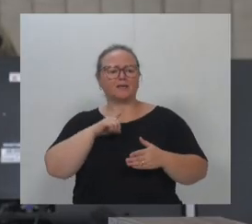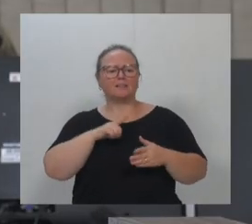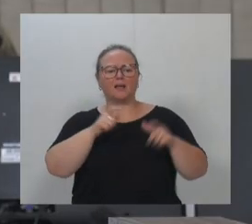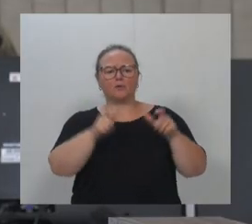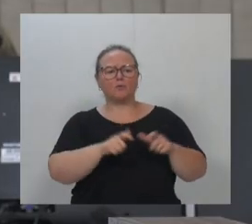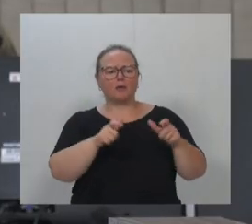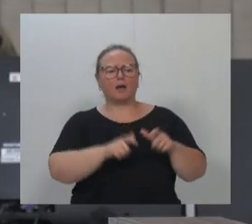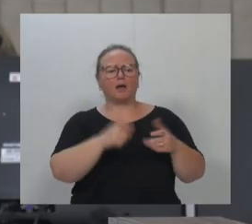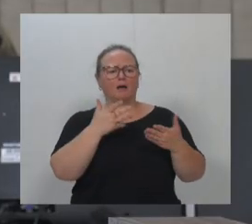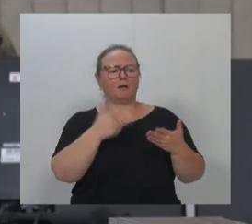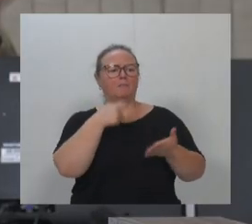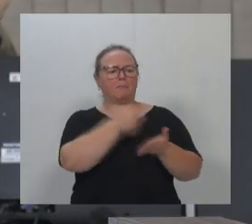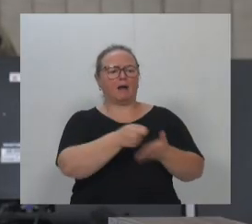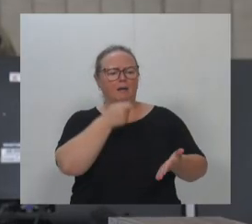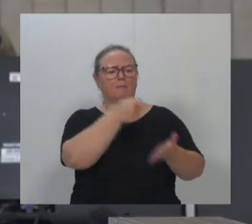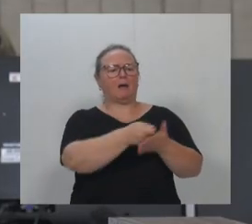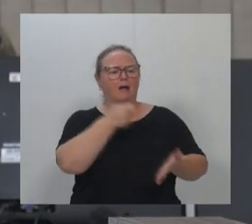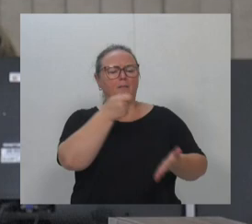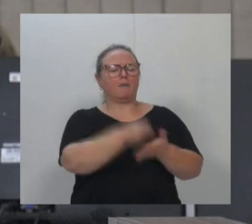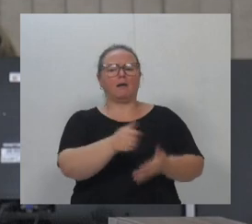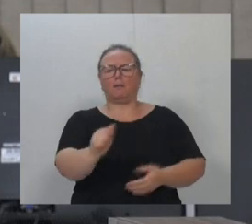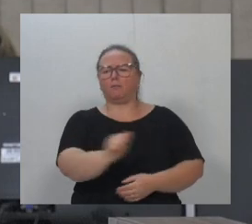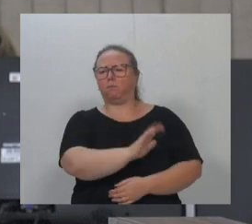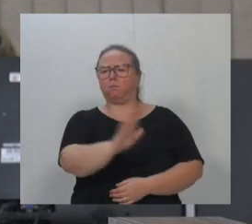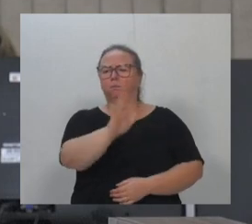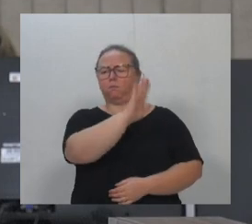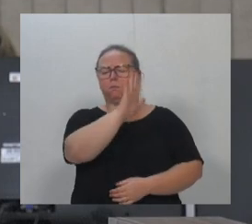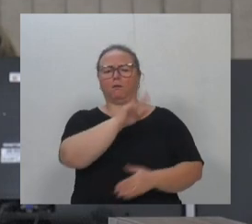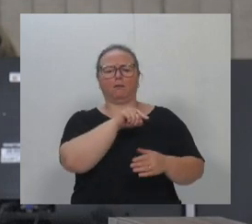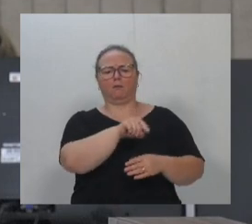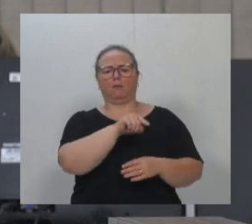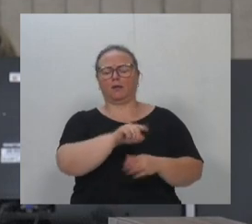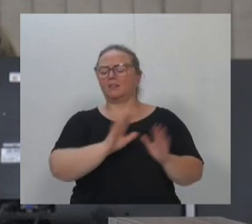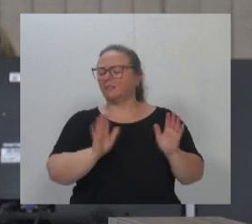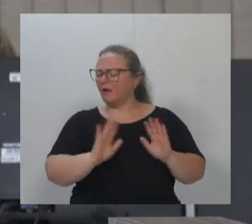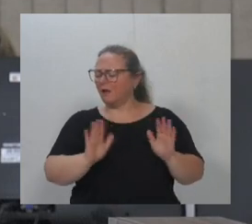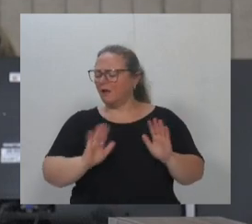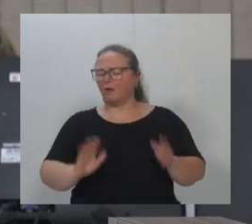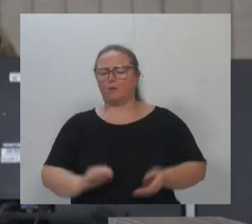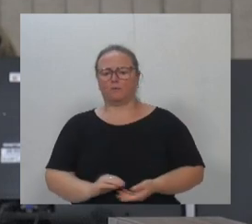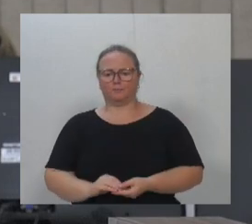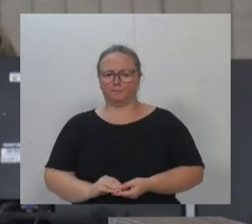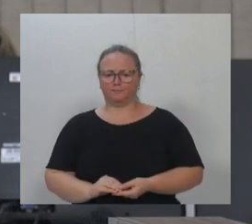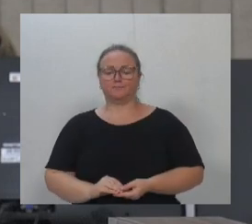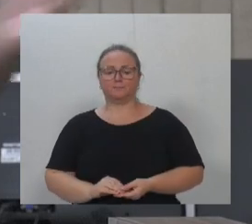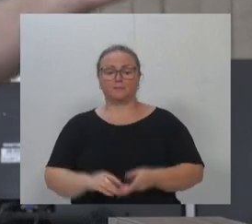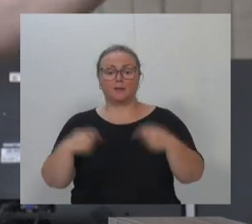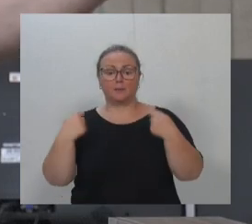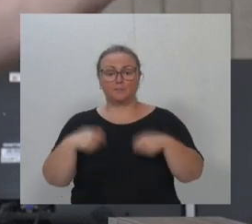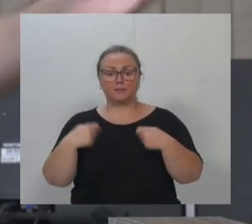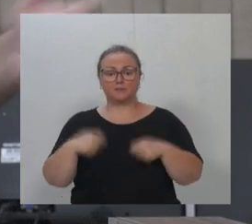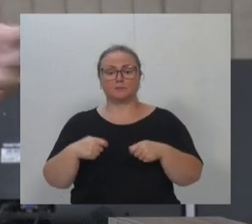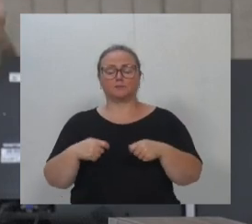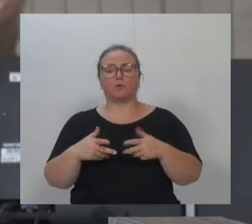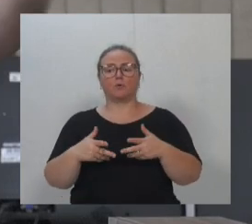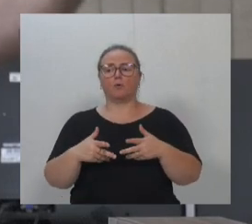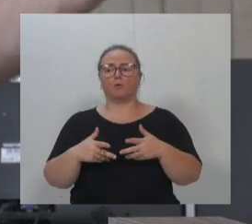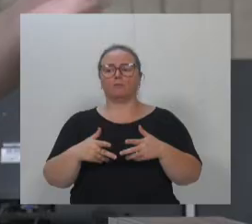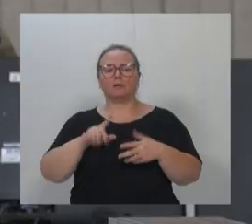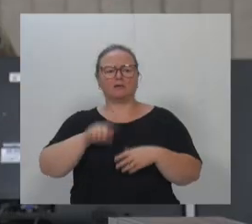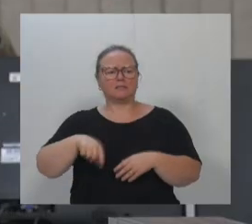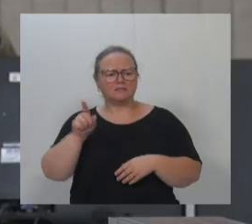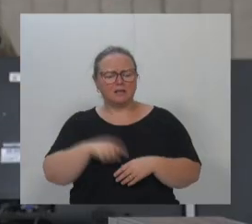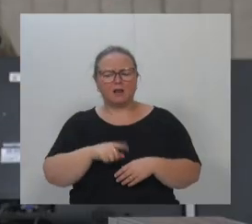é tomar lá da cara, não pode, isso já vem há muito tempo atrás. Eu recordo da garagem municipal que teve que ser desativada, depois a empresa de ônibus acabou